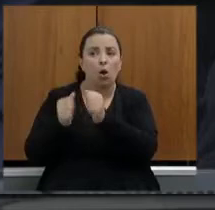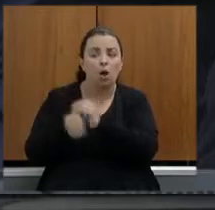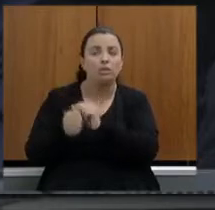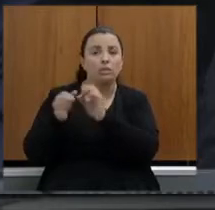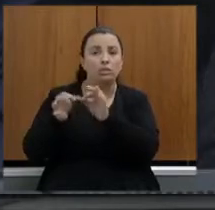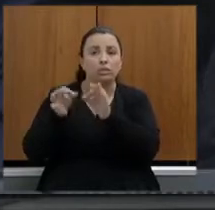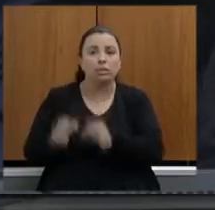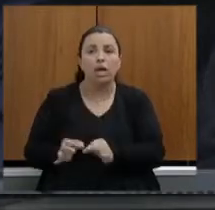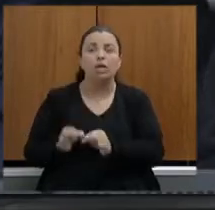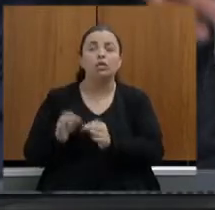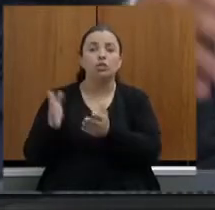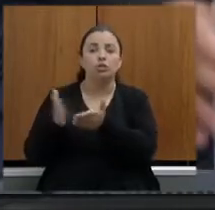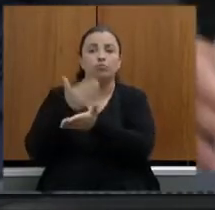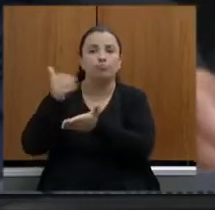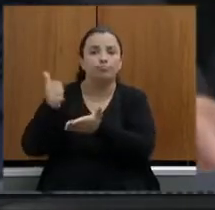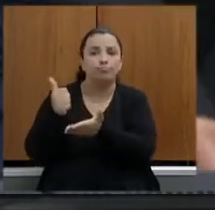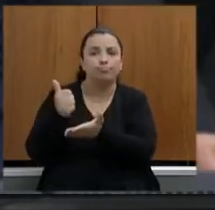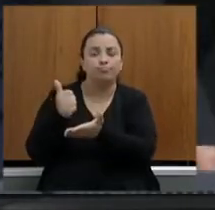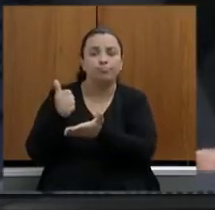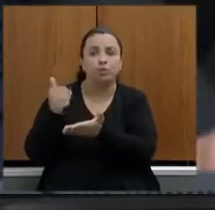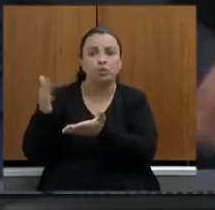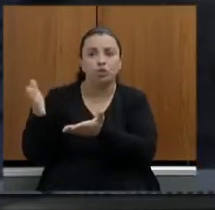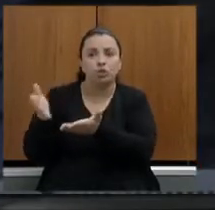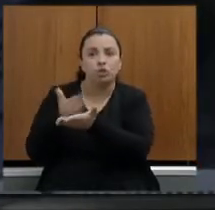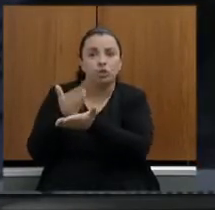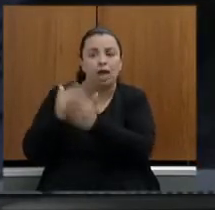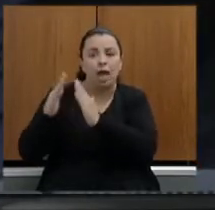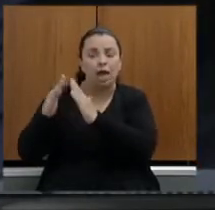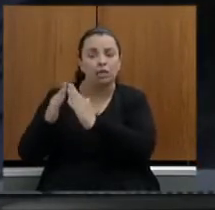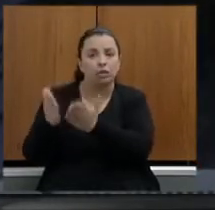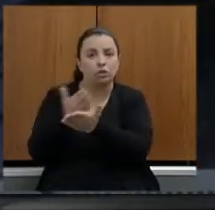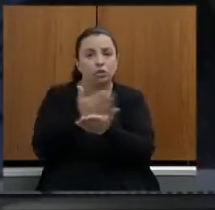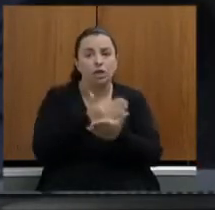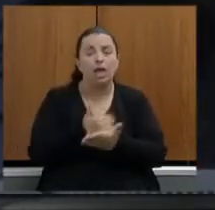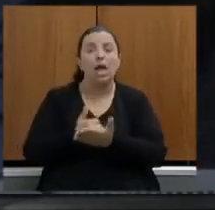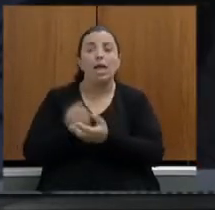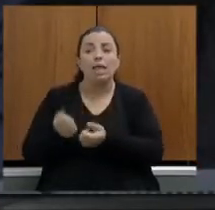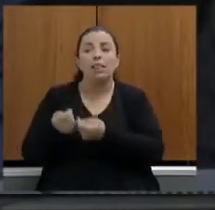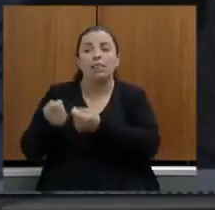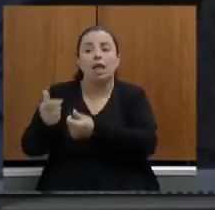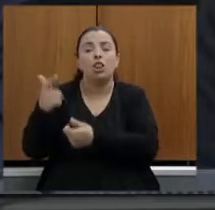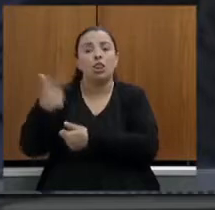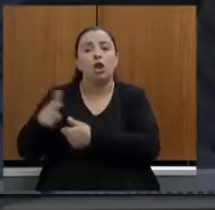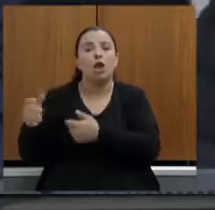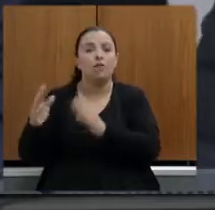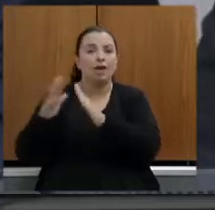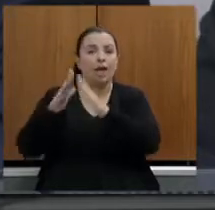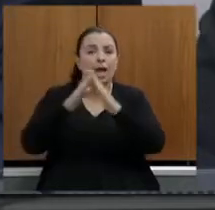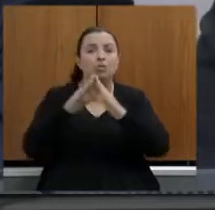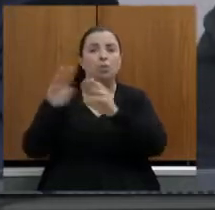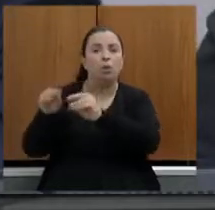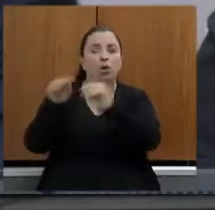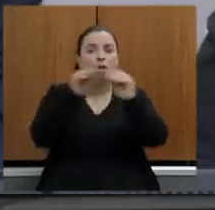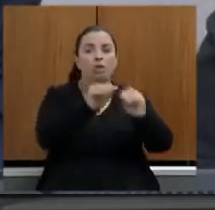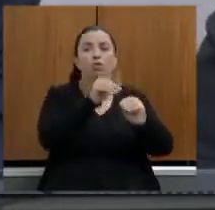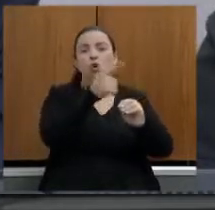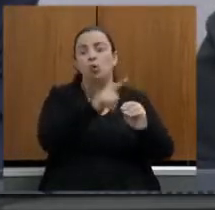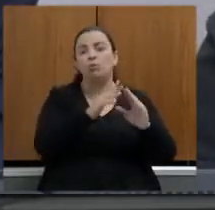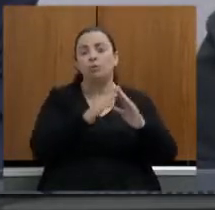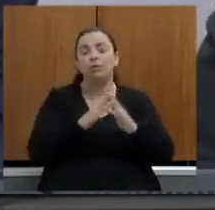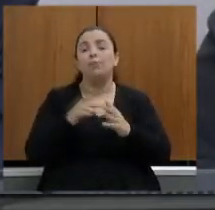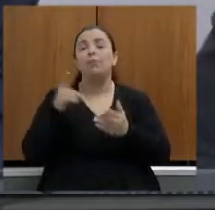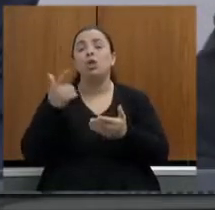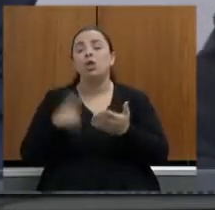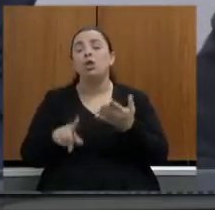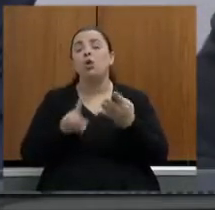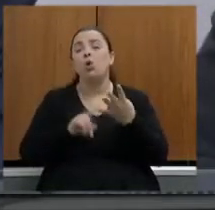práticas de reassentamento e indenização e aprovação do PL 1284-2019 de autoria do deputado